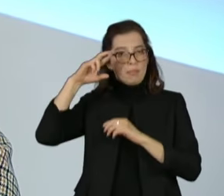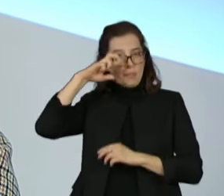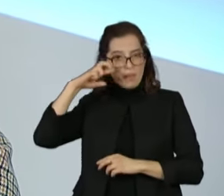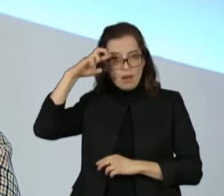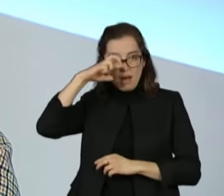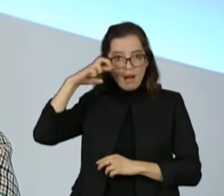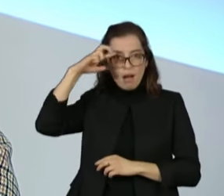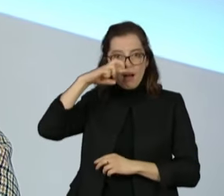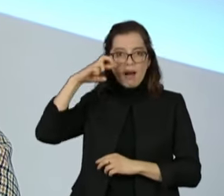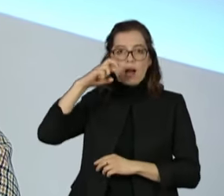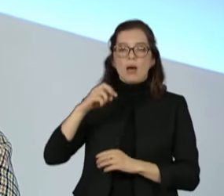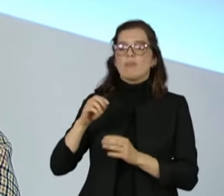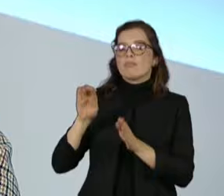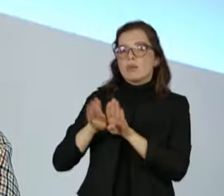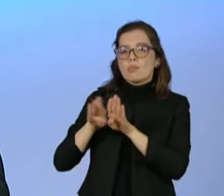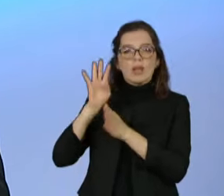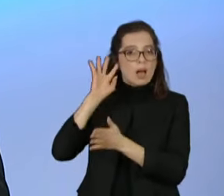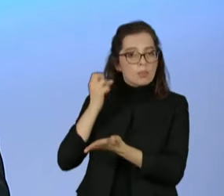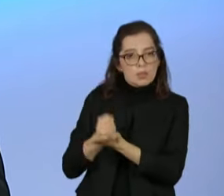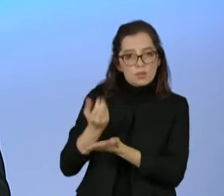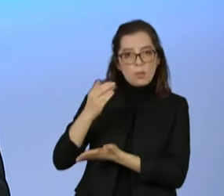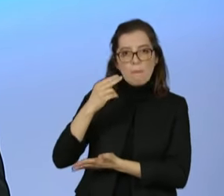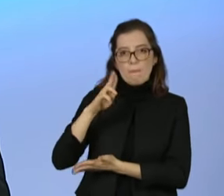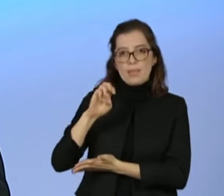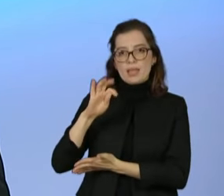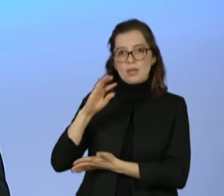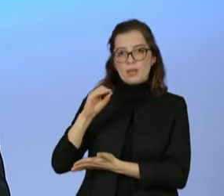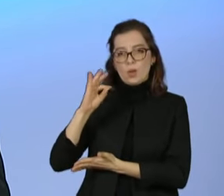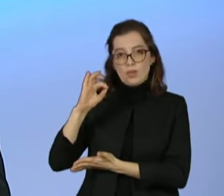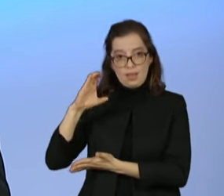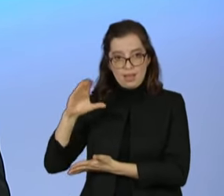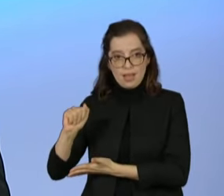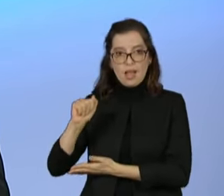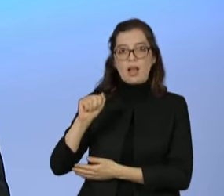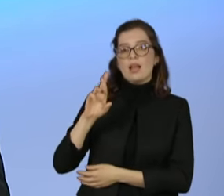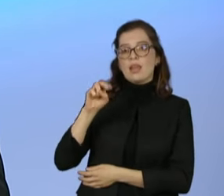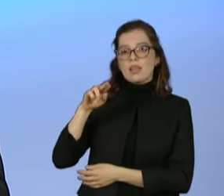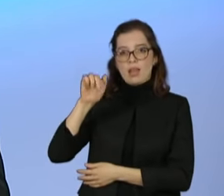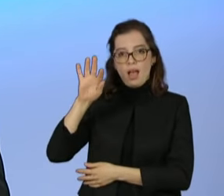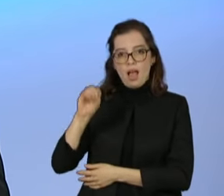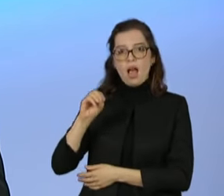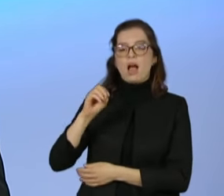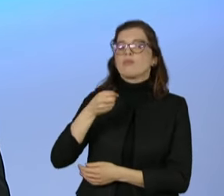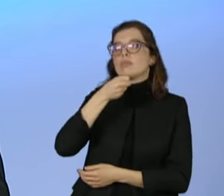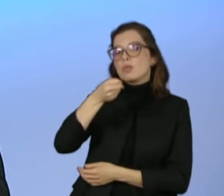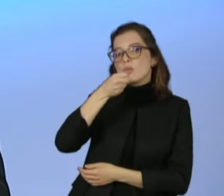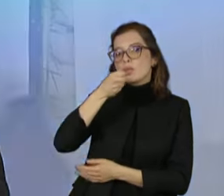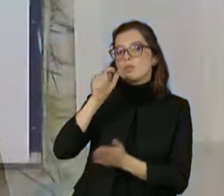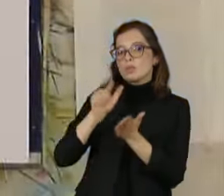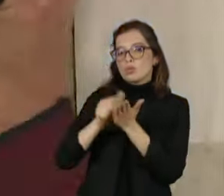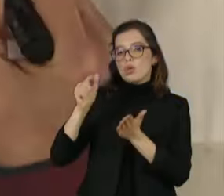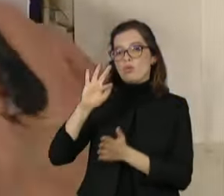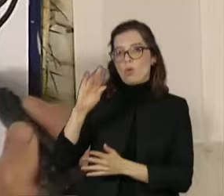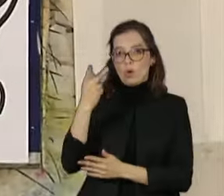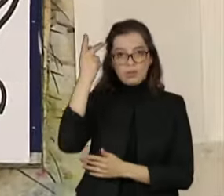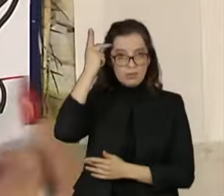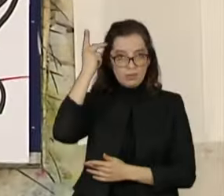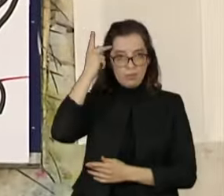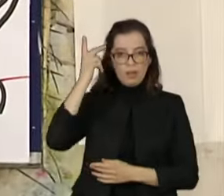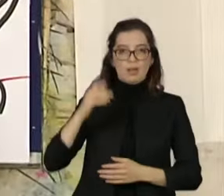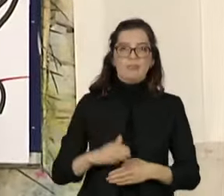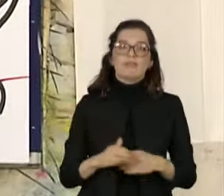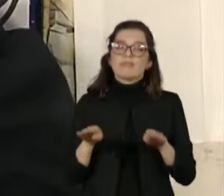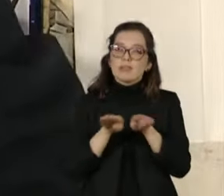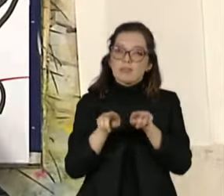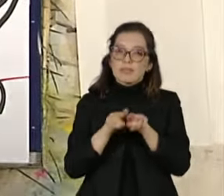Pretoteca na Band News FM. E Renato Machado, repórter do jornal Folha de São Paulo em Brasília. Contamos ainda